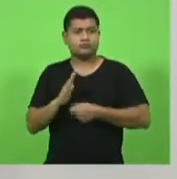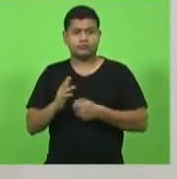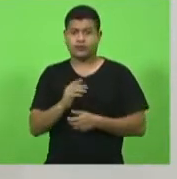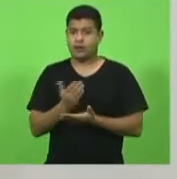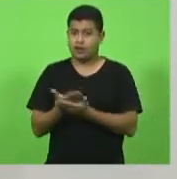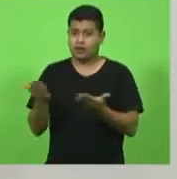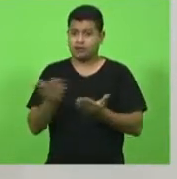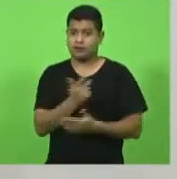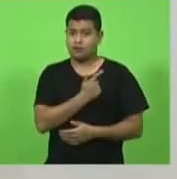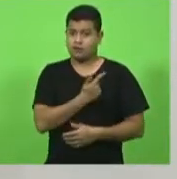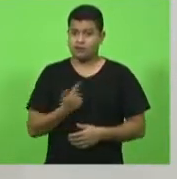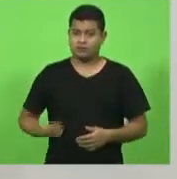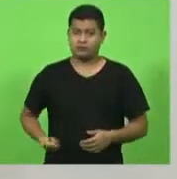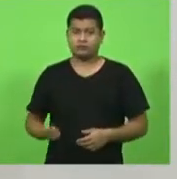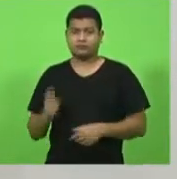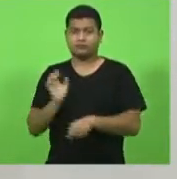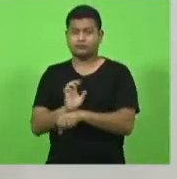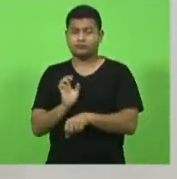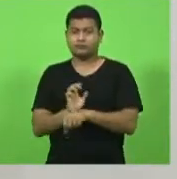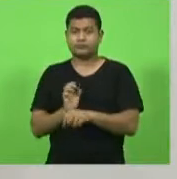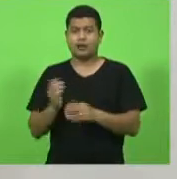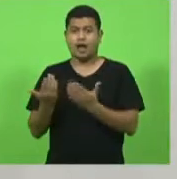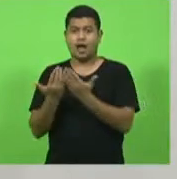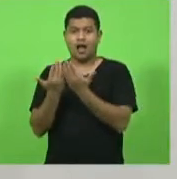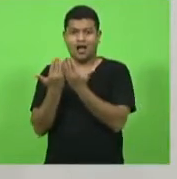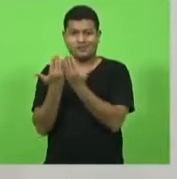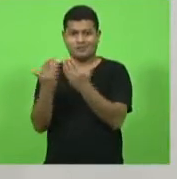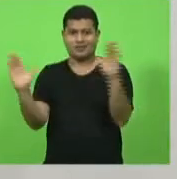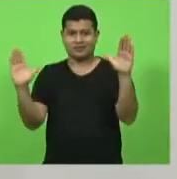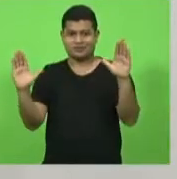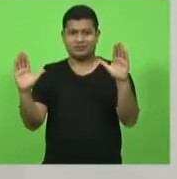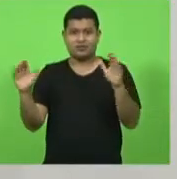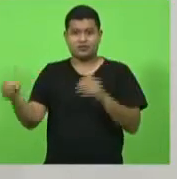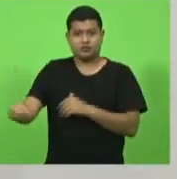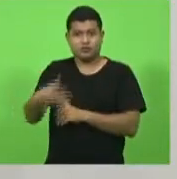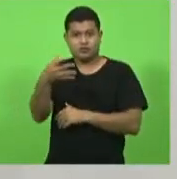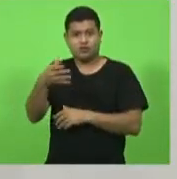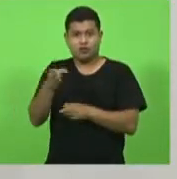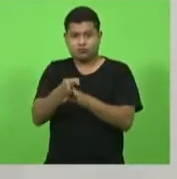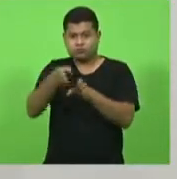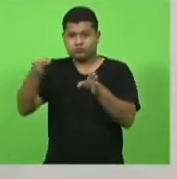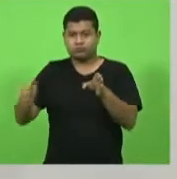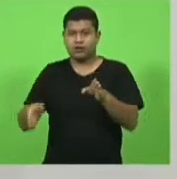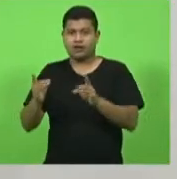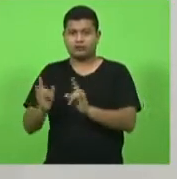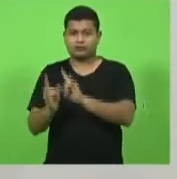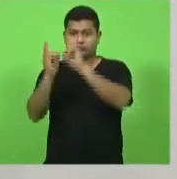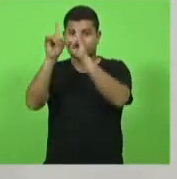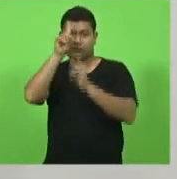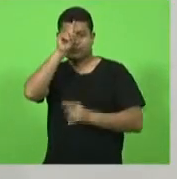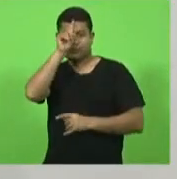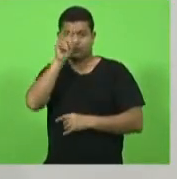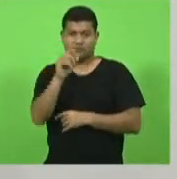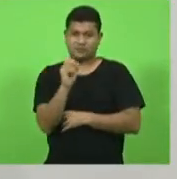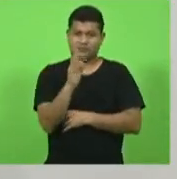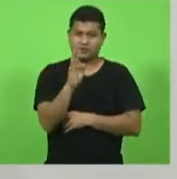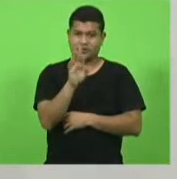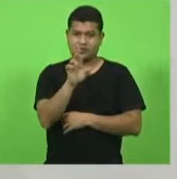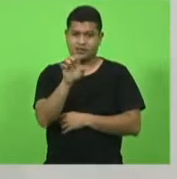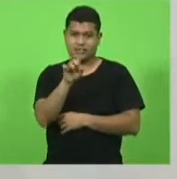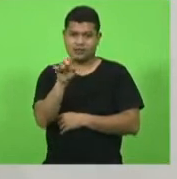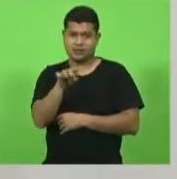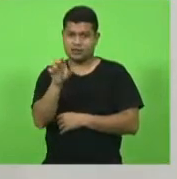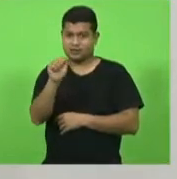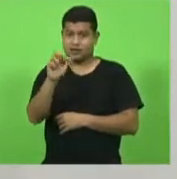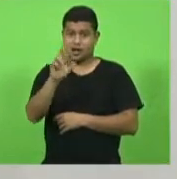nova ala do hospital Teresa Ramos eu não vou parar até que o governo de fato cumpra a função de